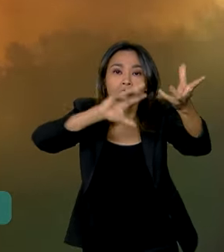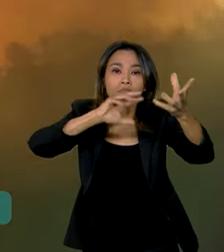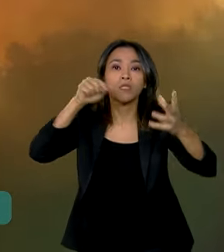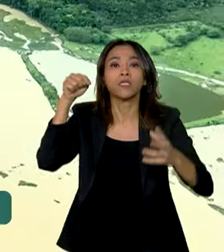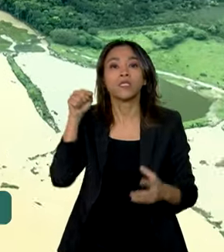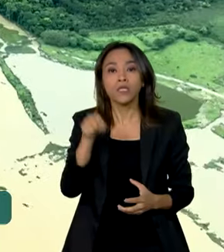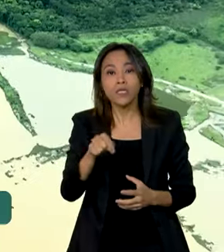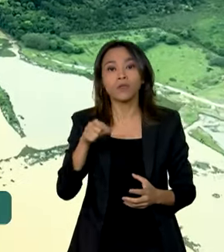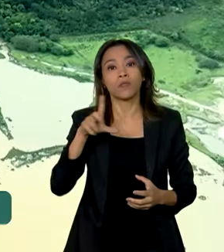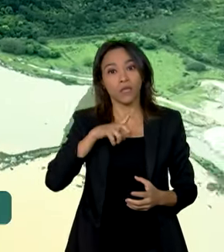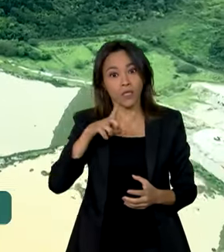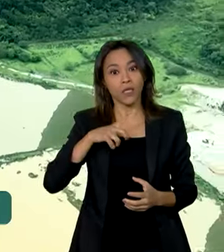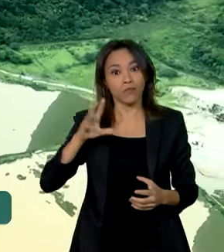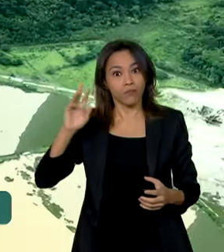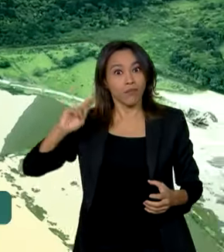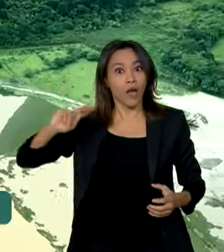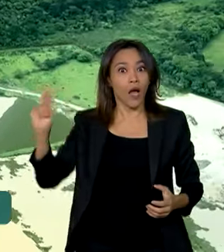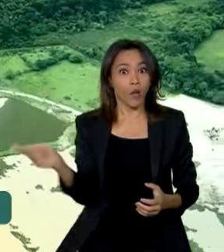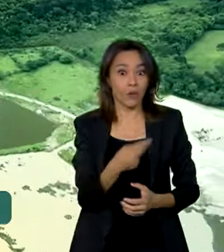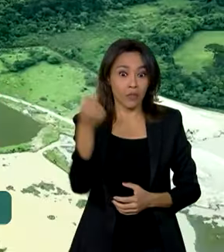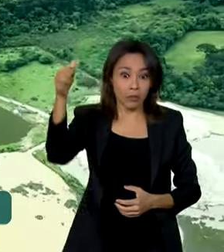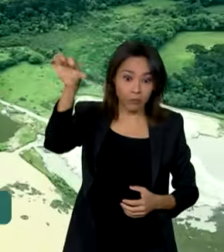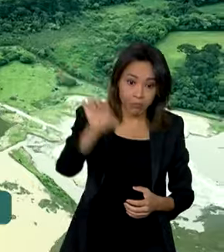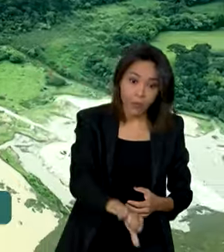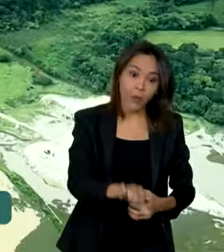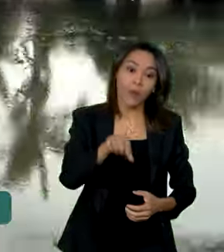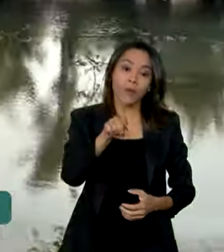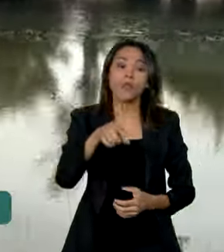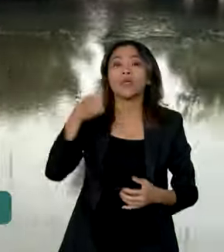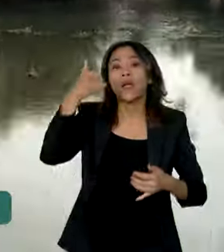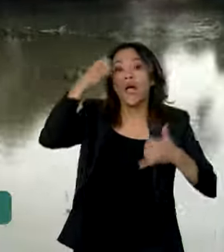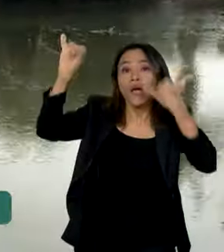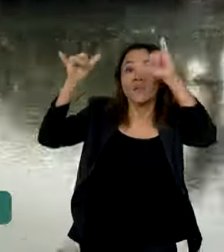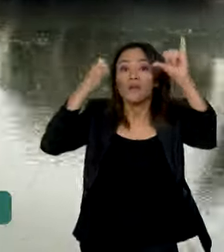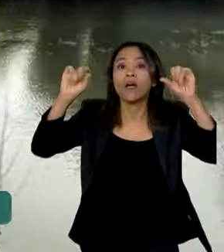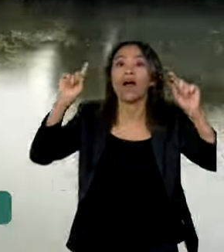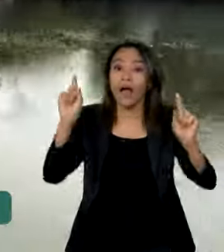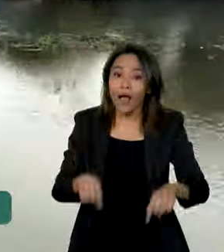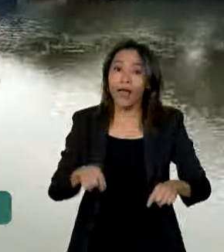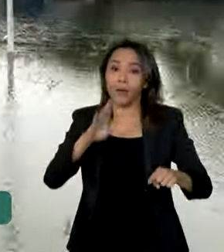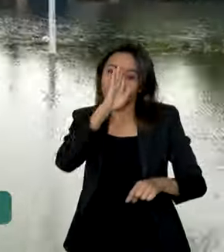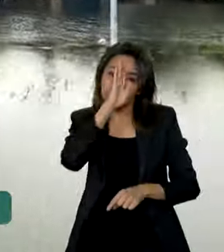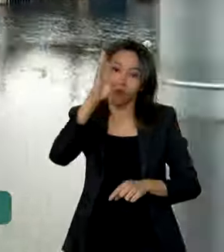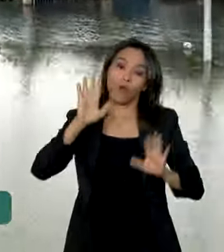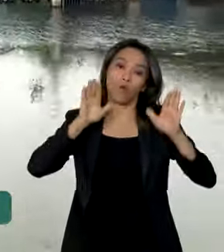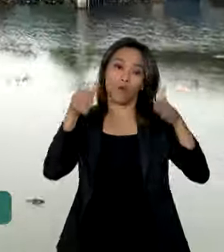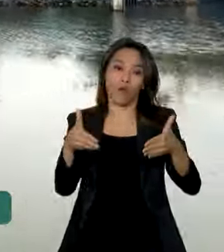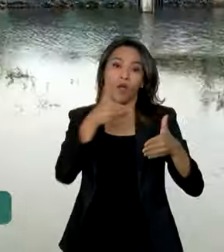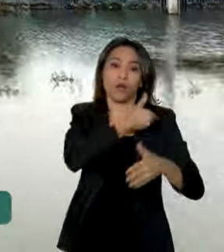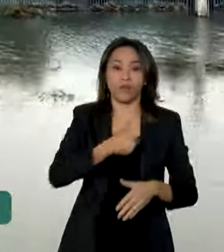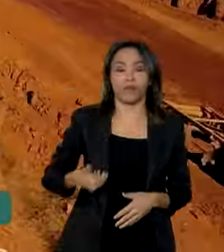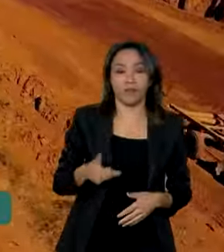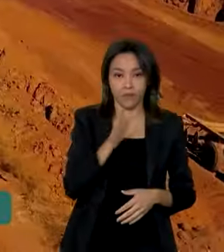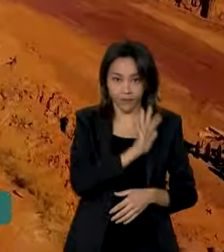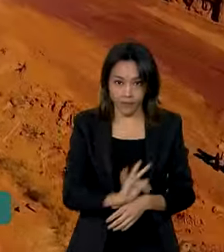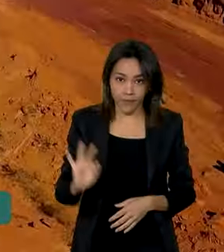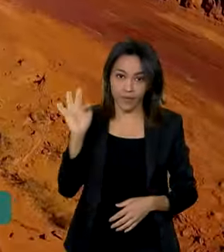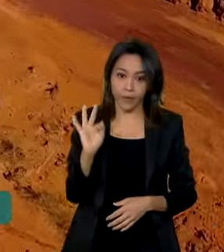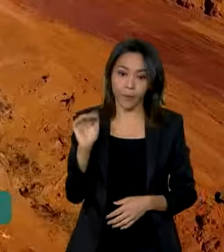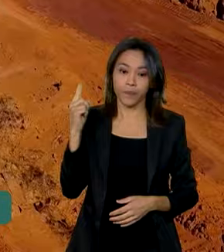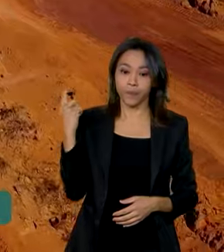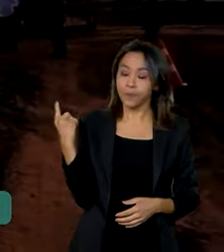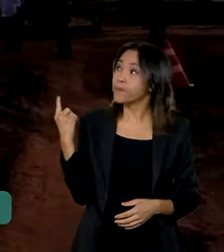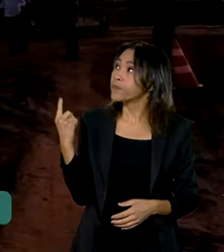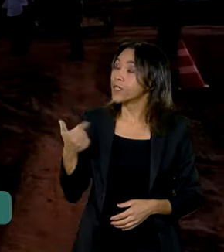intensificado os desastres naturais. E a prevenção é uma das prioridades do governo federal. Em